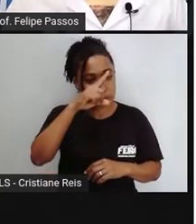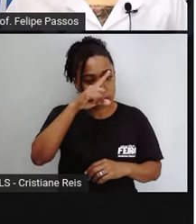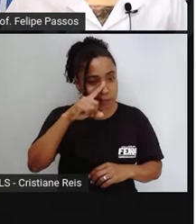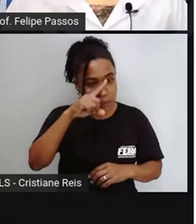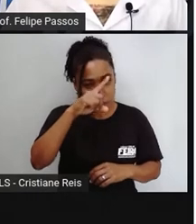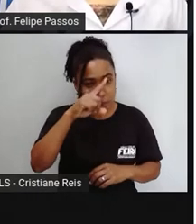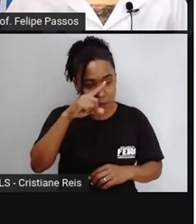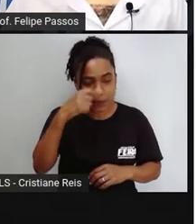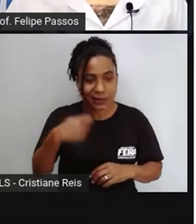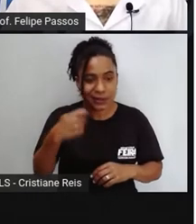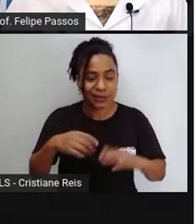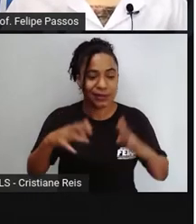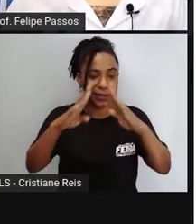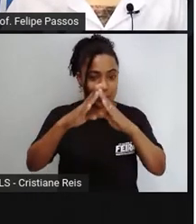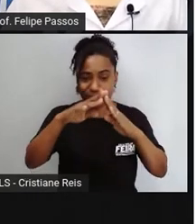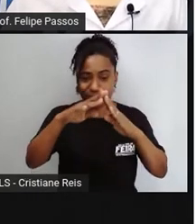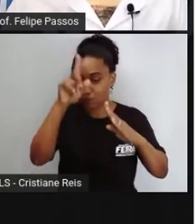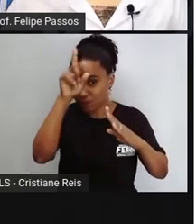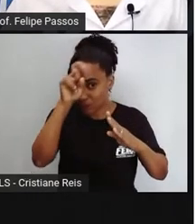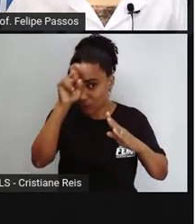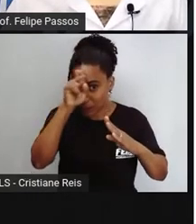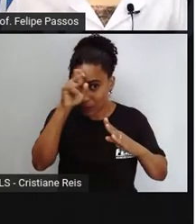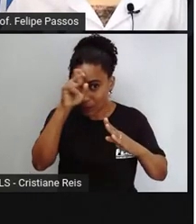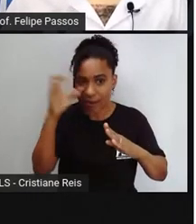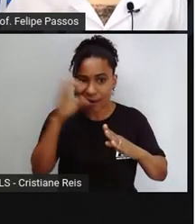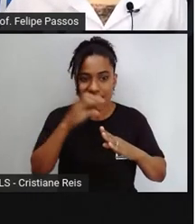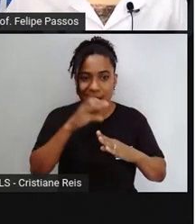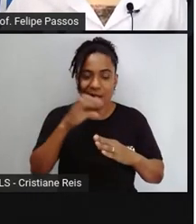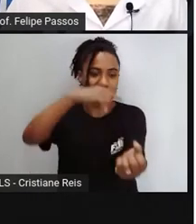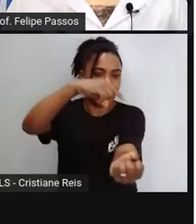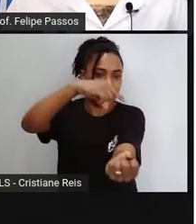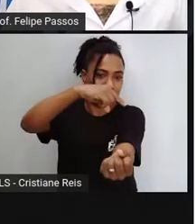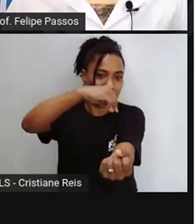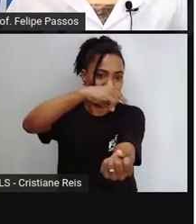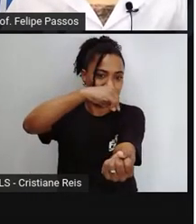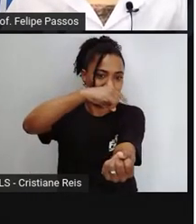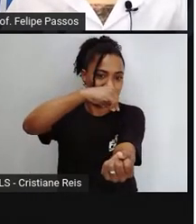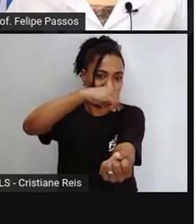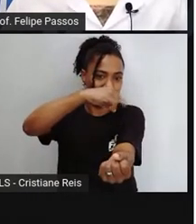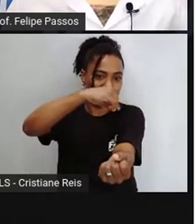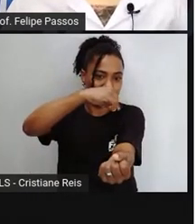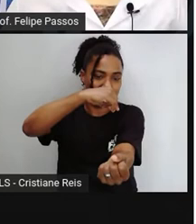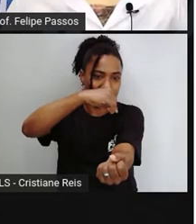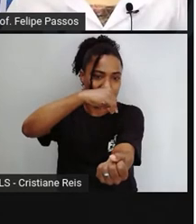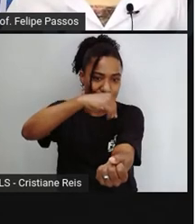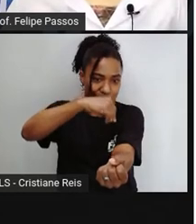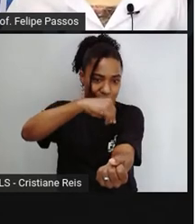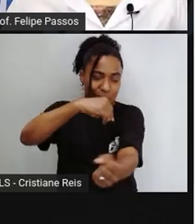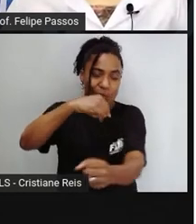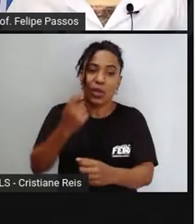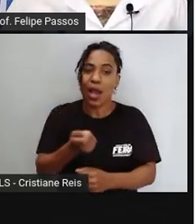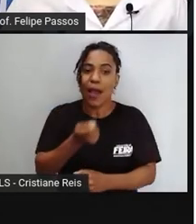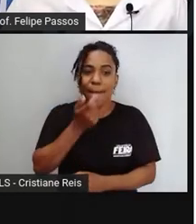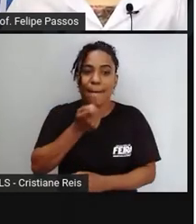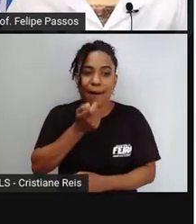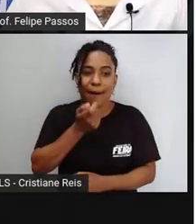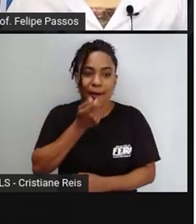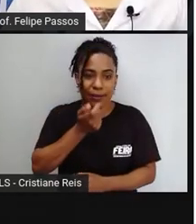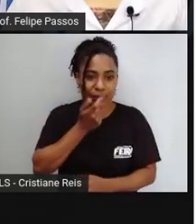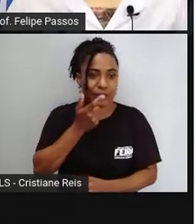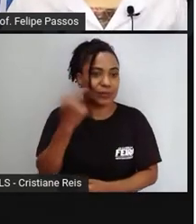utilização de soros específicos e outros medicamentos. Então, gente, tem muitas coisas que o pessoal fala sobre